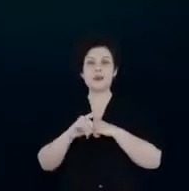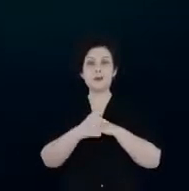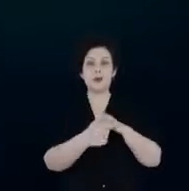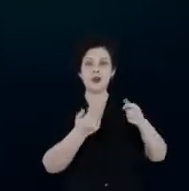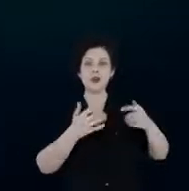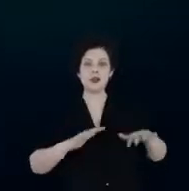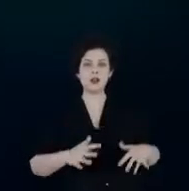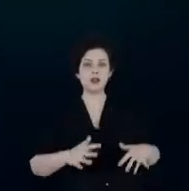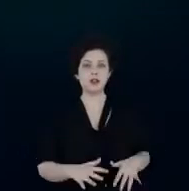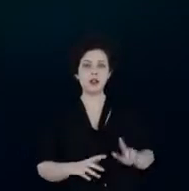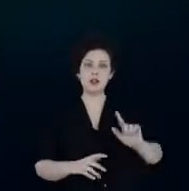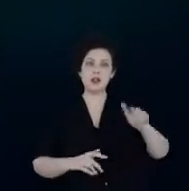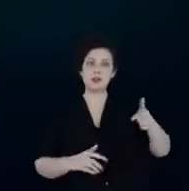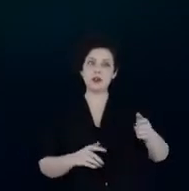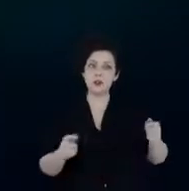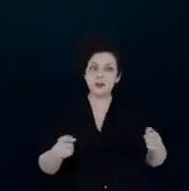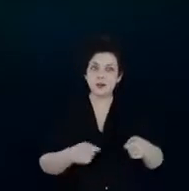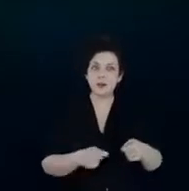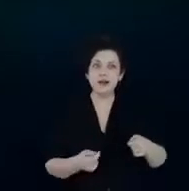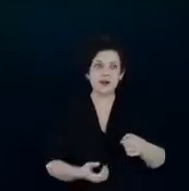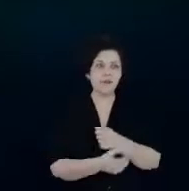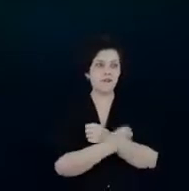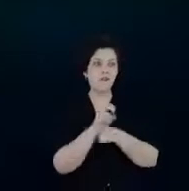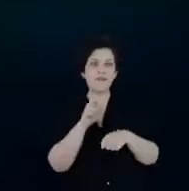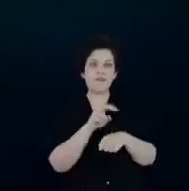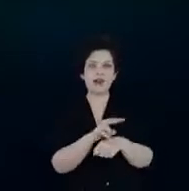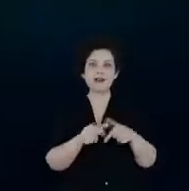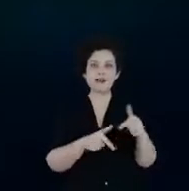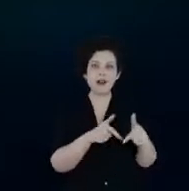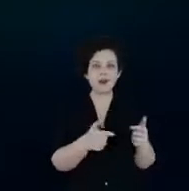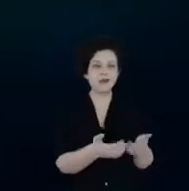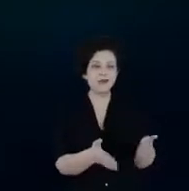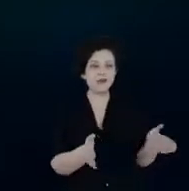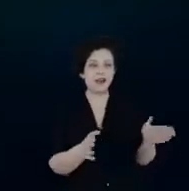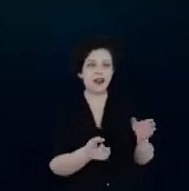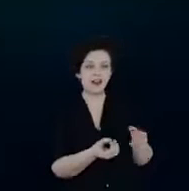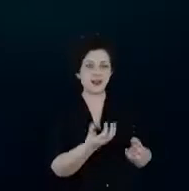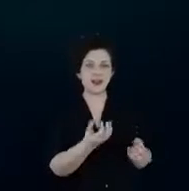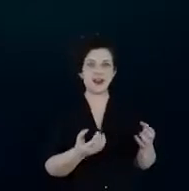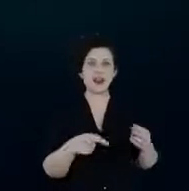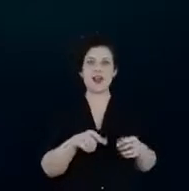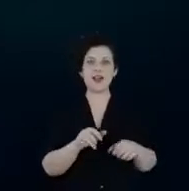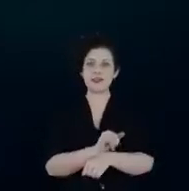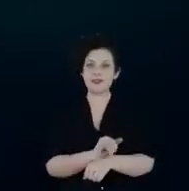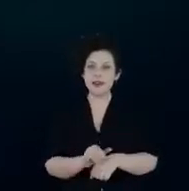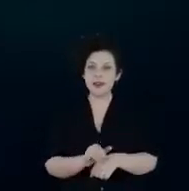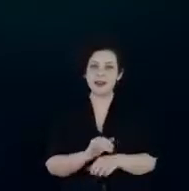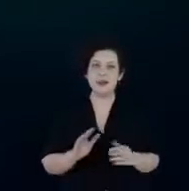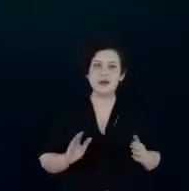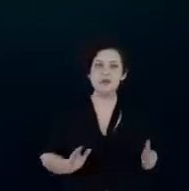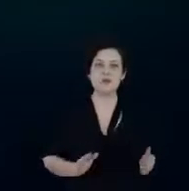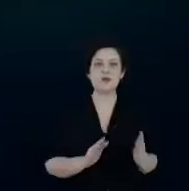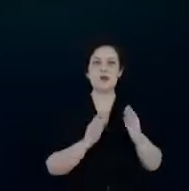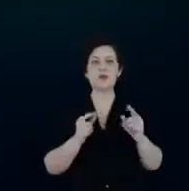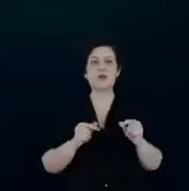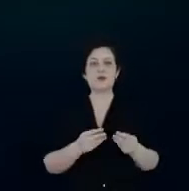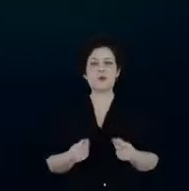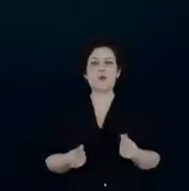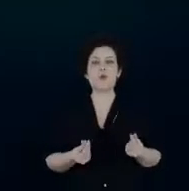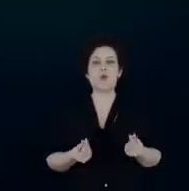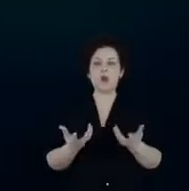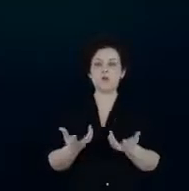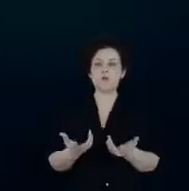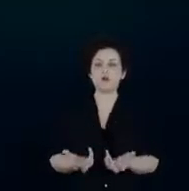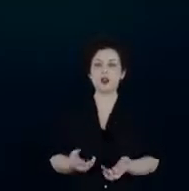grande potencial de criação de empregos sendo também importante estratégia de enfrentamento aos cenários de escassez hídrica